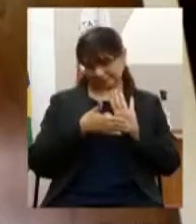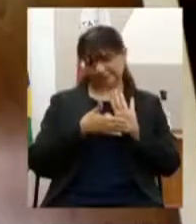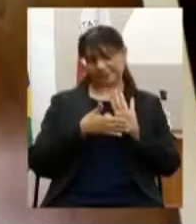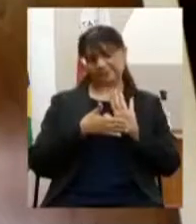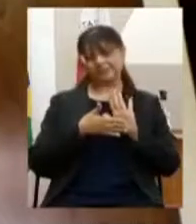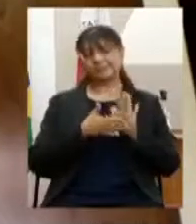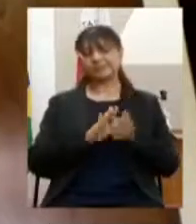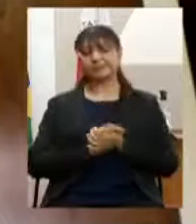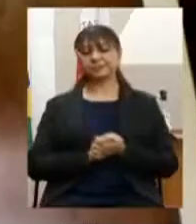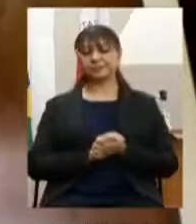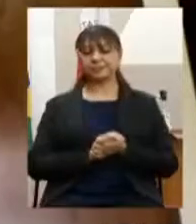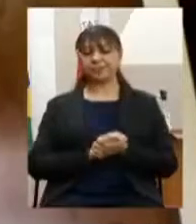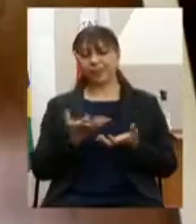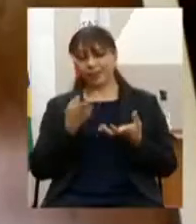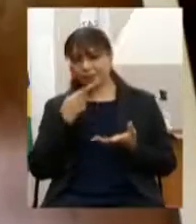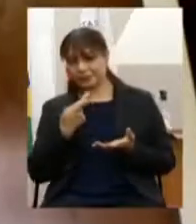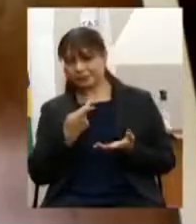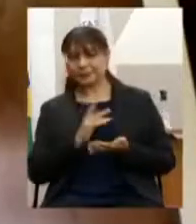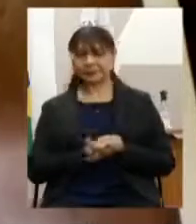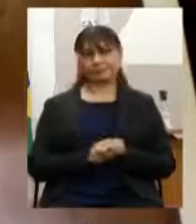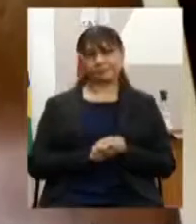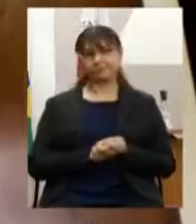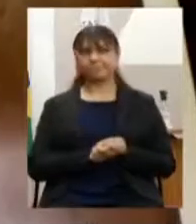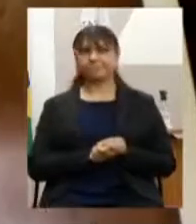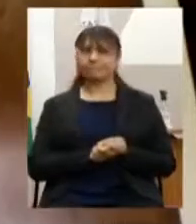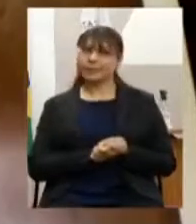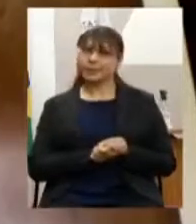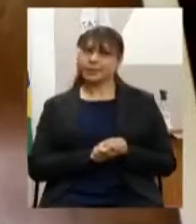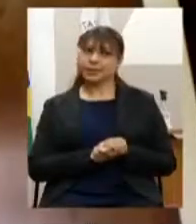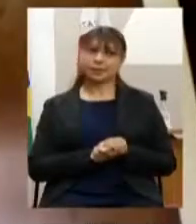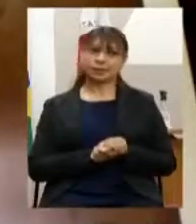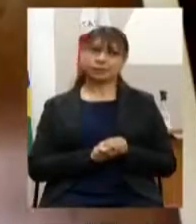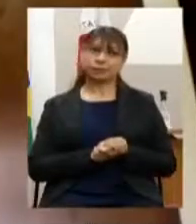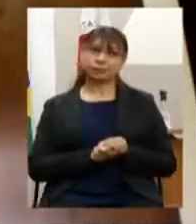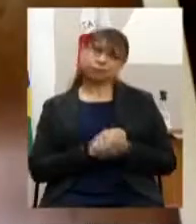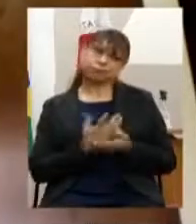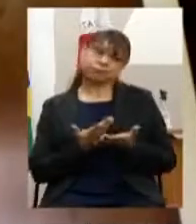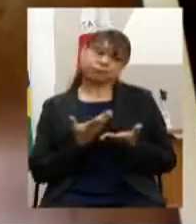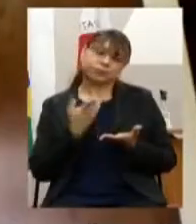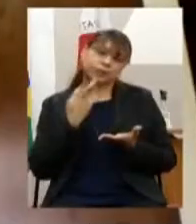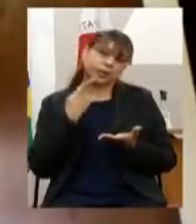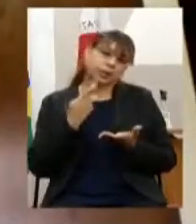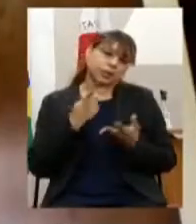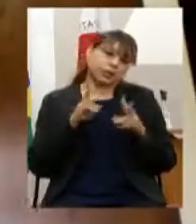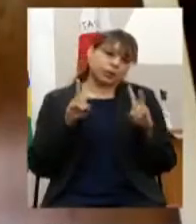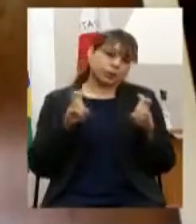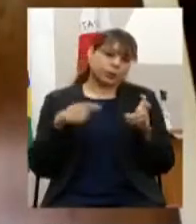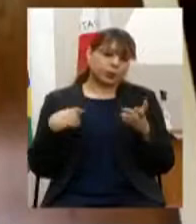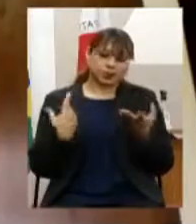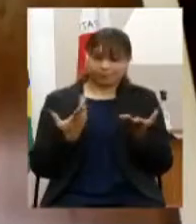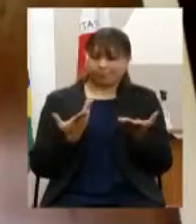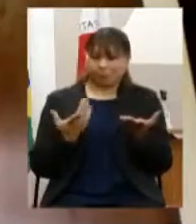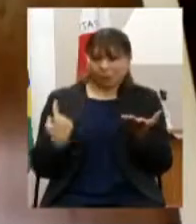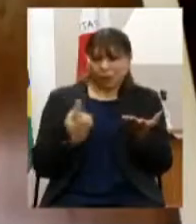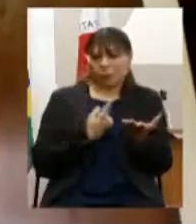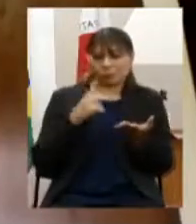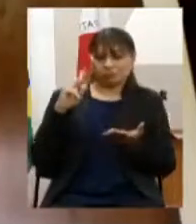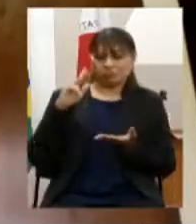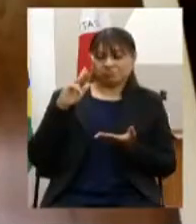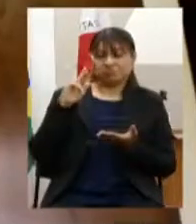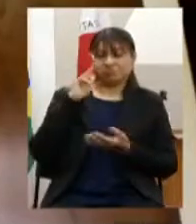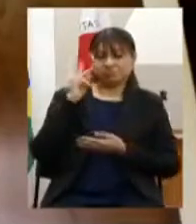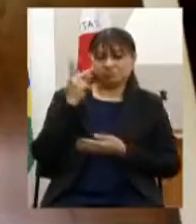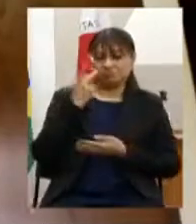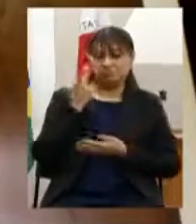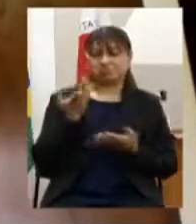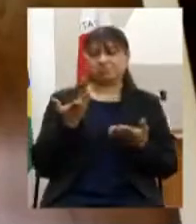eu gostaria de manifestar o nosso reconhecimento a comissão